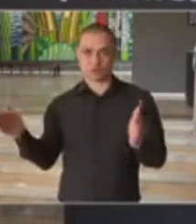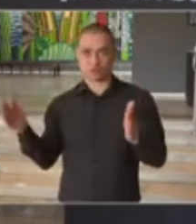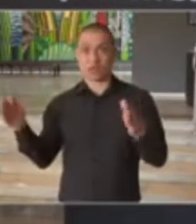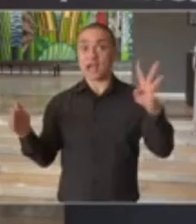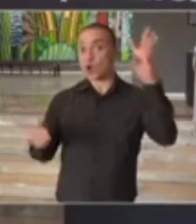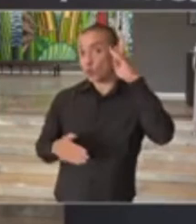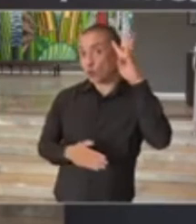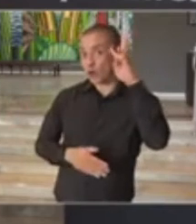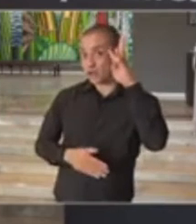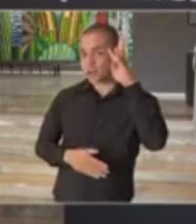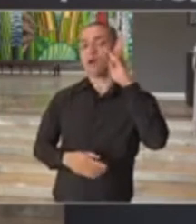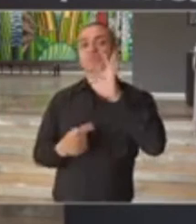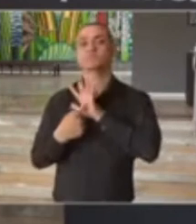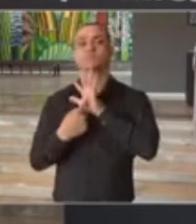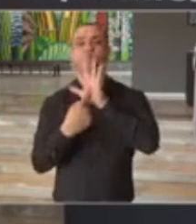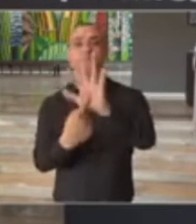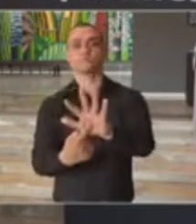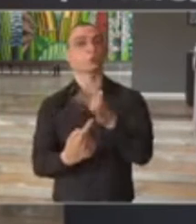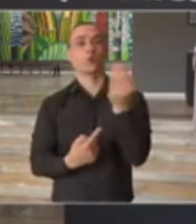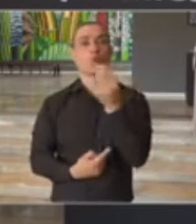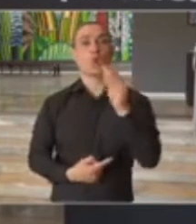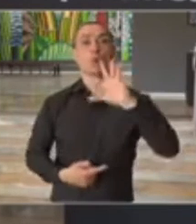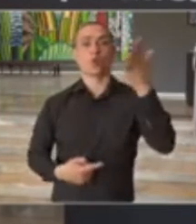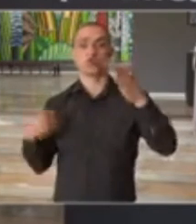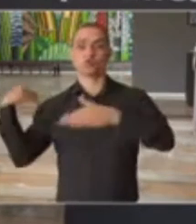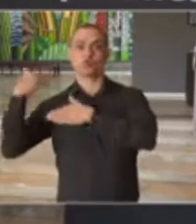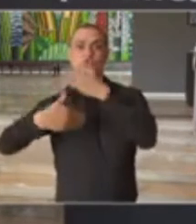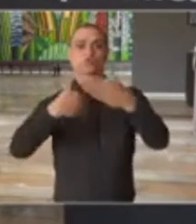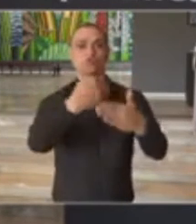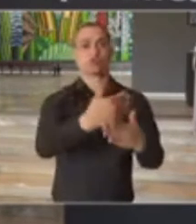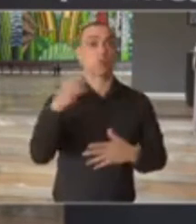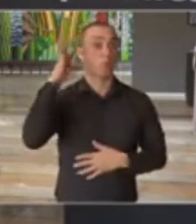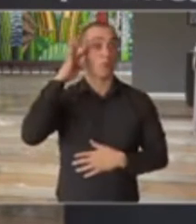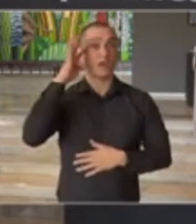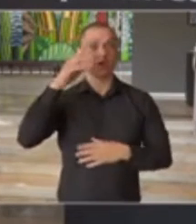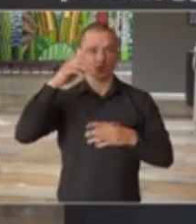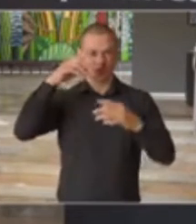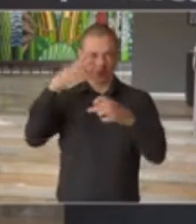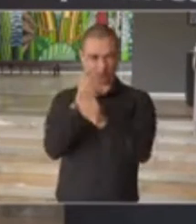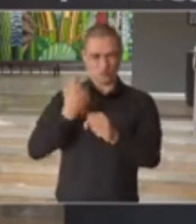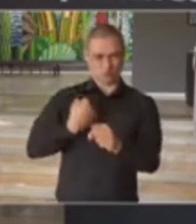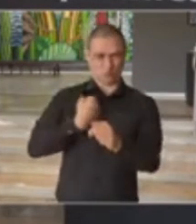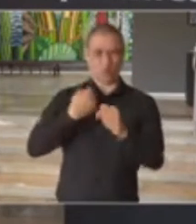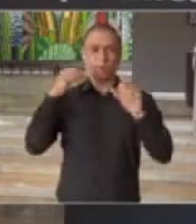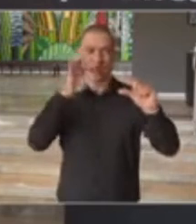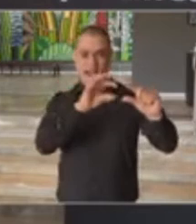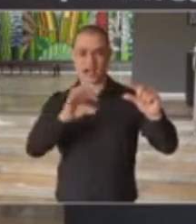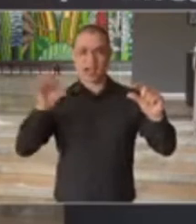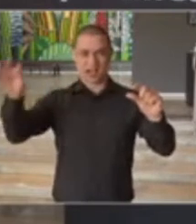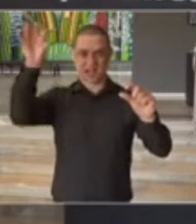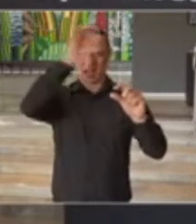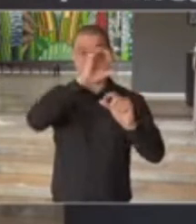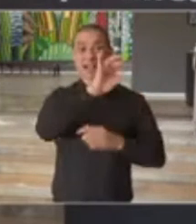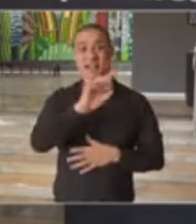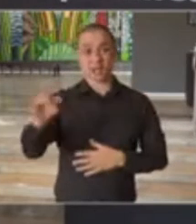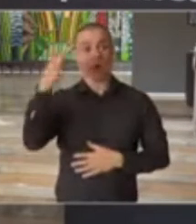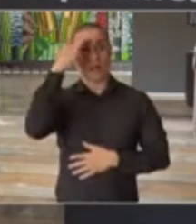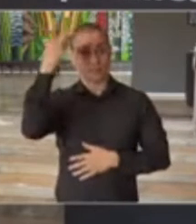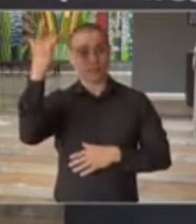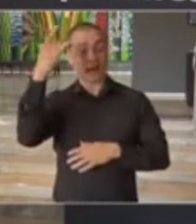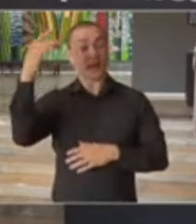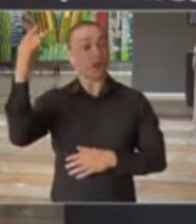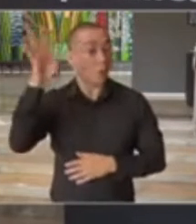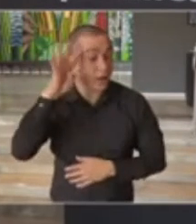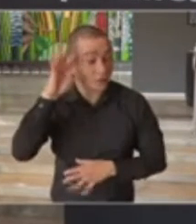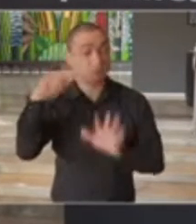-feira, nós vamos apresentar aqui como é que foi a evolução dos indicadores para cada uma das regiões, e como isso